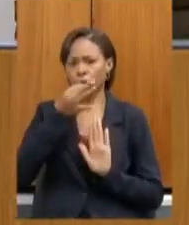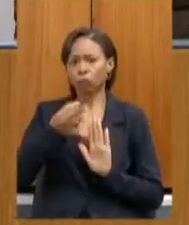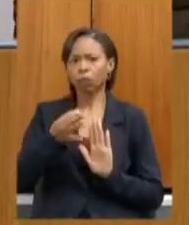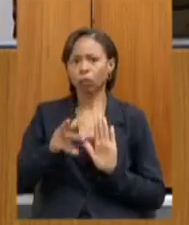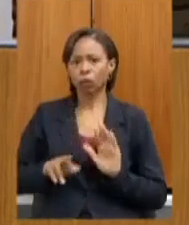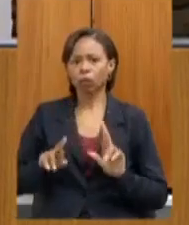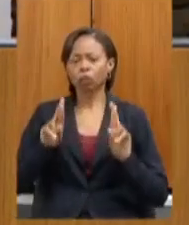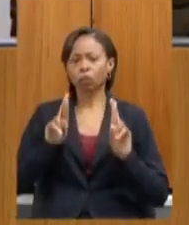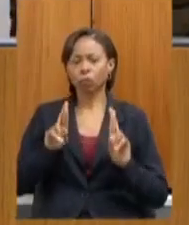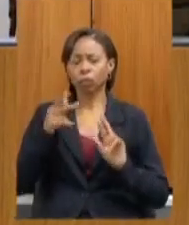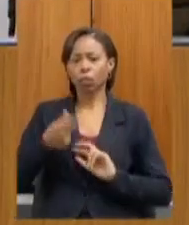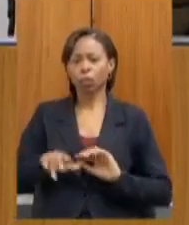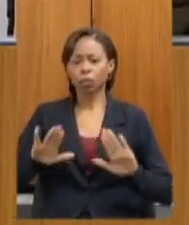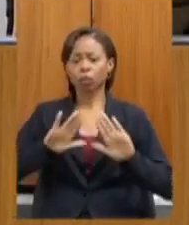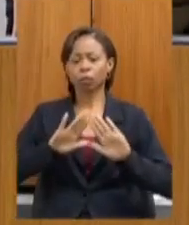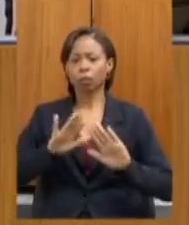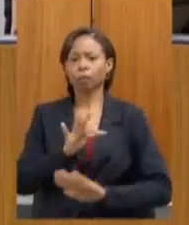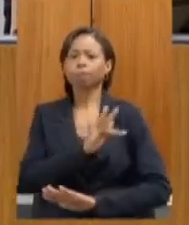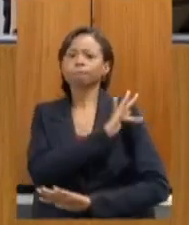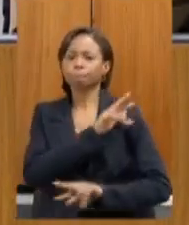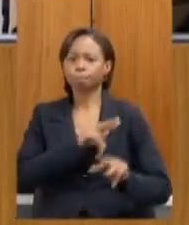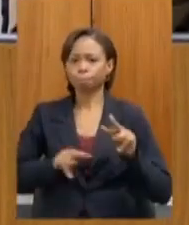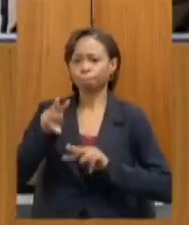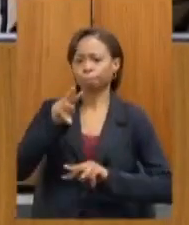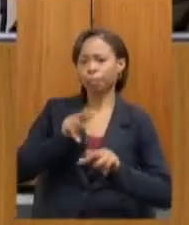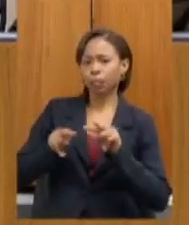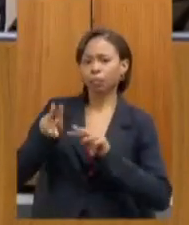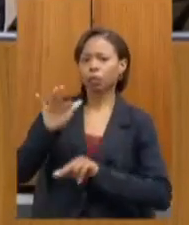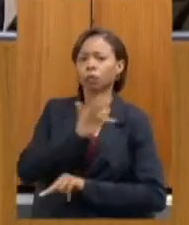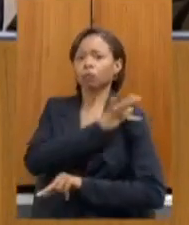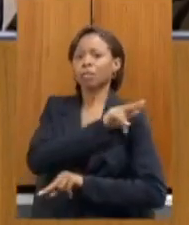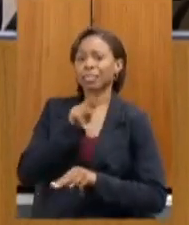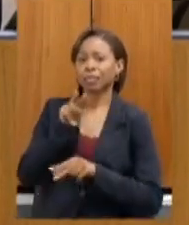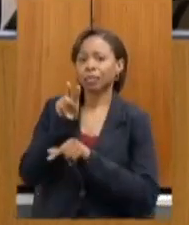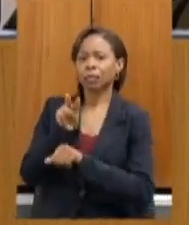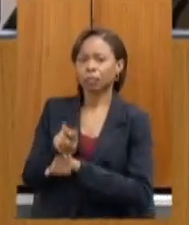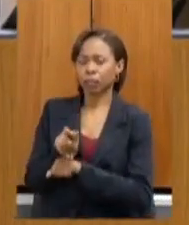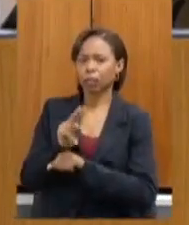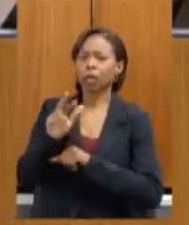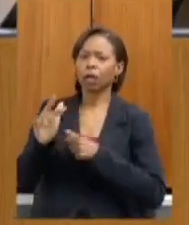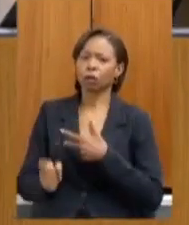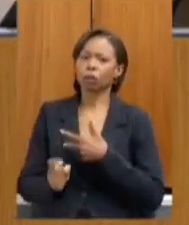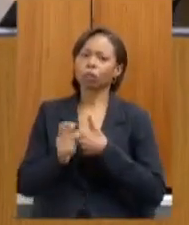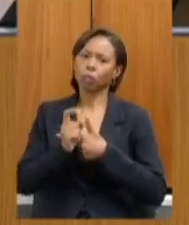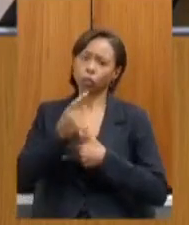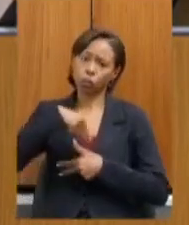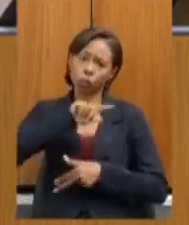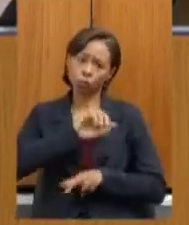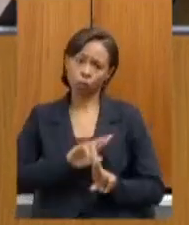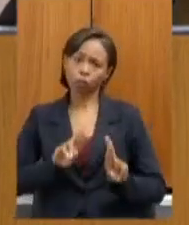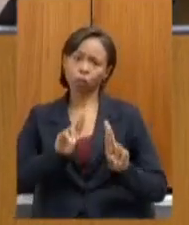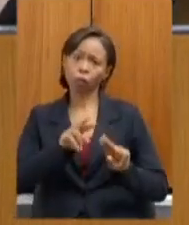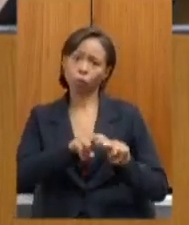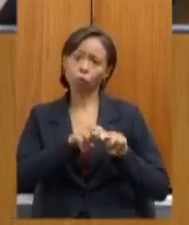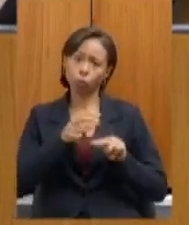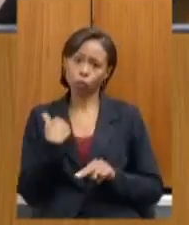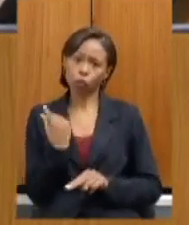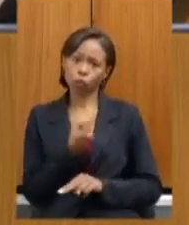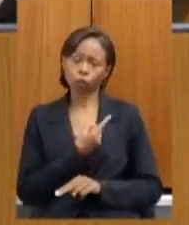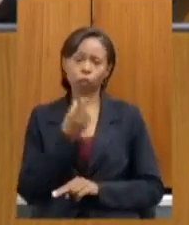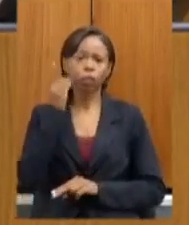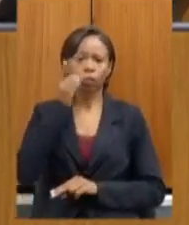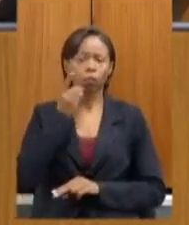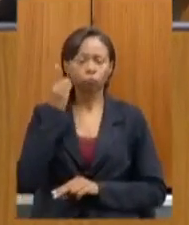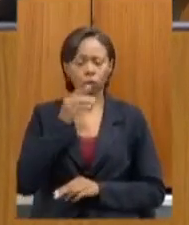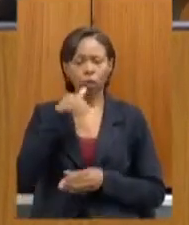assembleia fiscaliza que é fiscalizar o executivo essa é a nossa função para isso nós somos eleitos deputadas e deputados